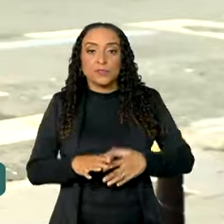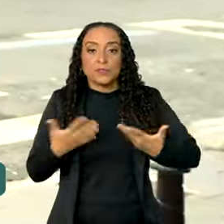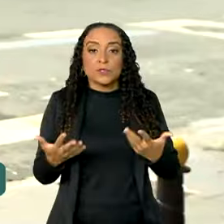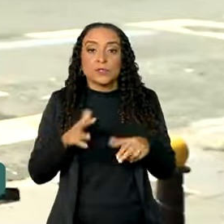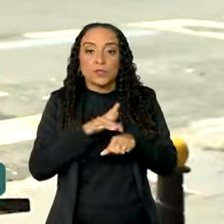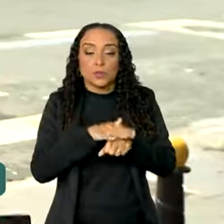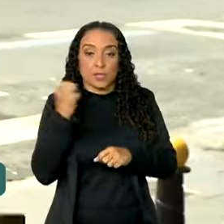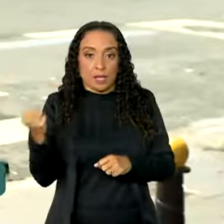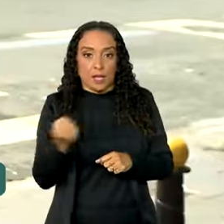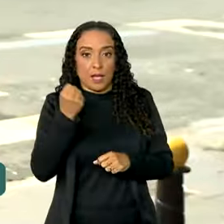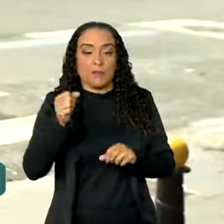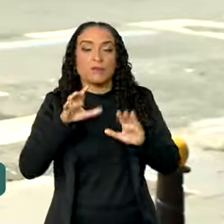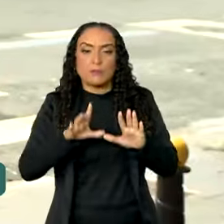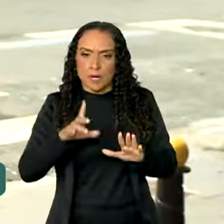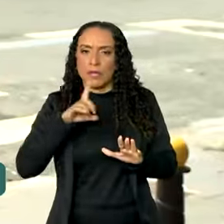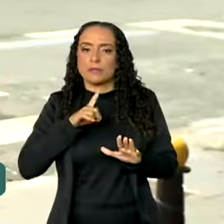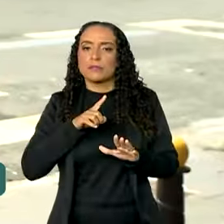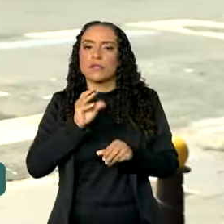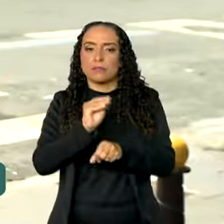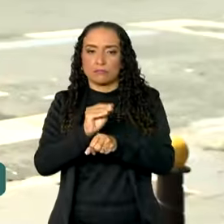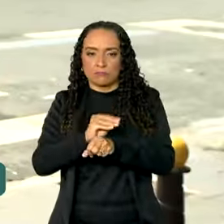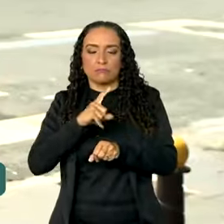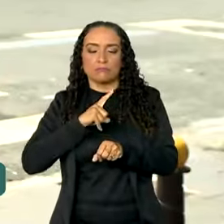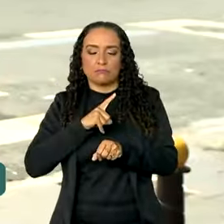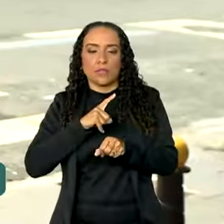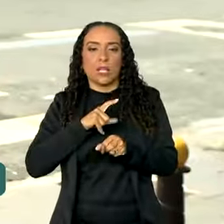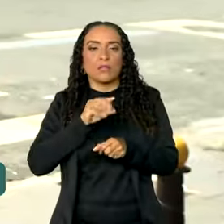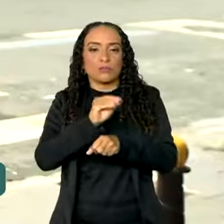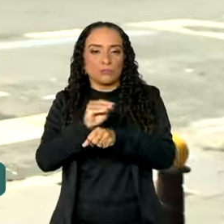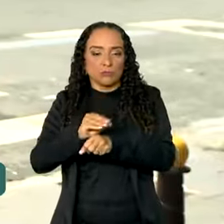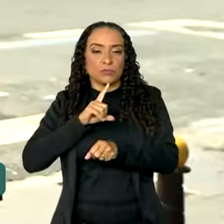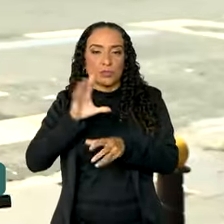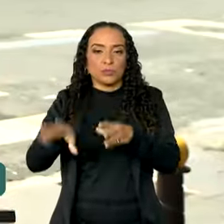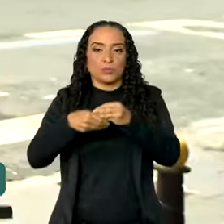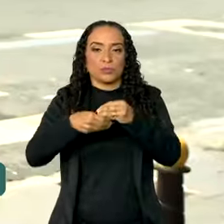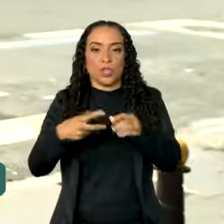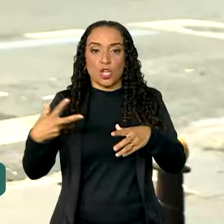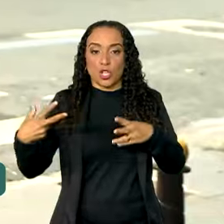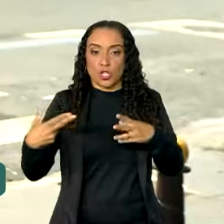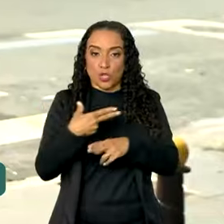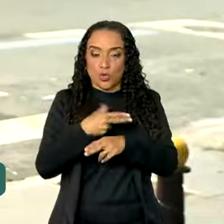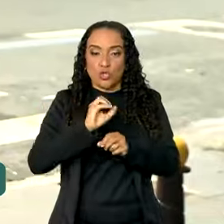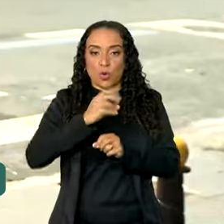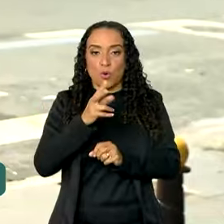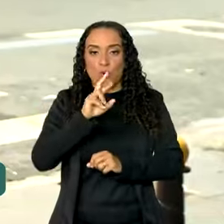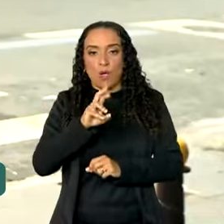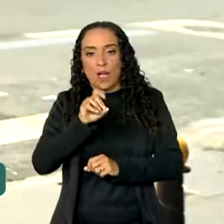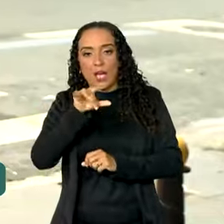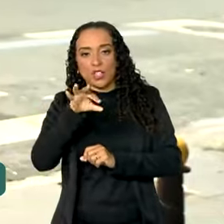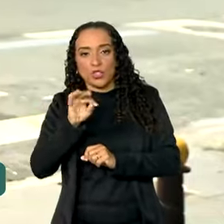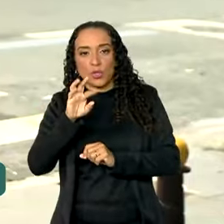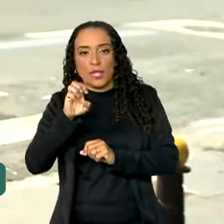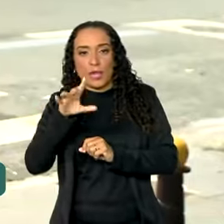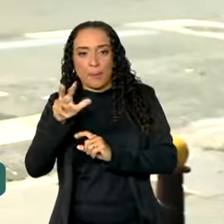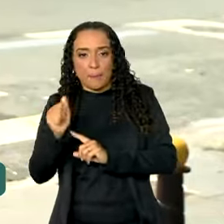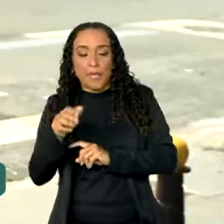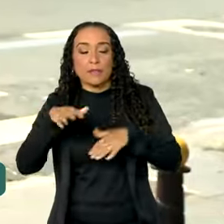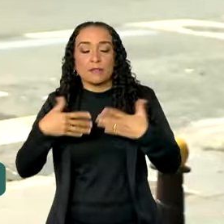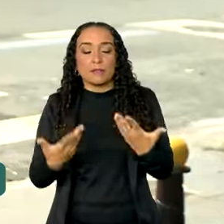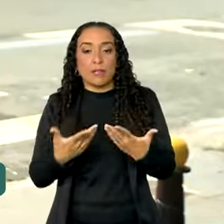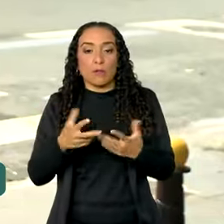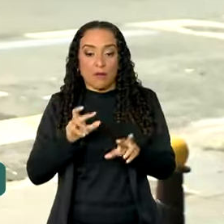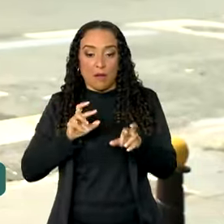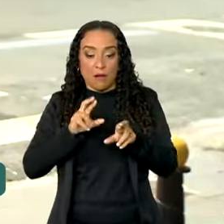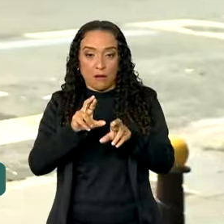doença é grave, mas ela tem tratamento e o tratamento inclui cirurgia ou radioterapia. E quando o